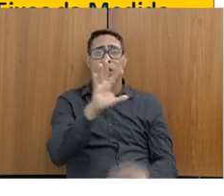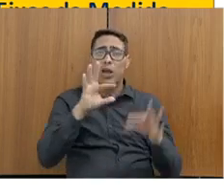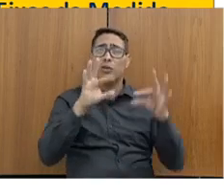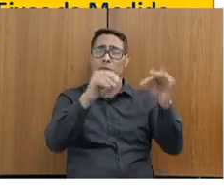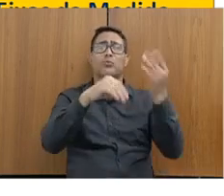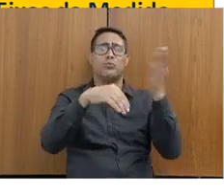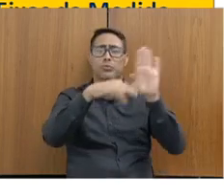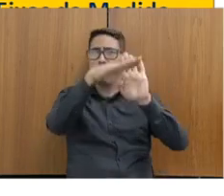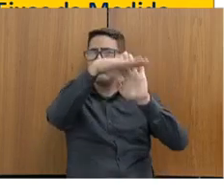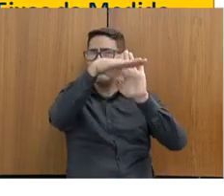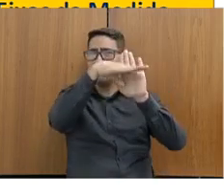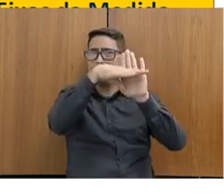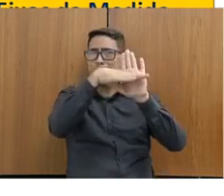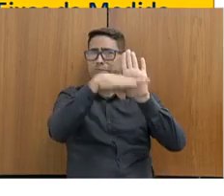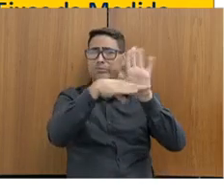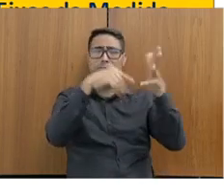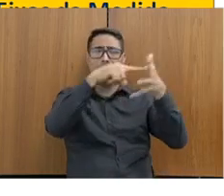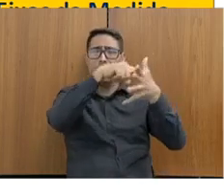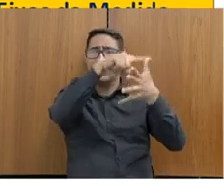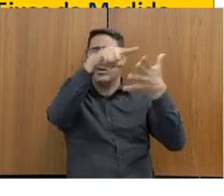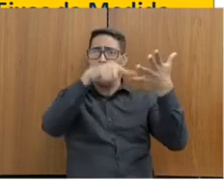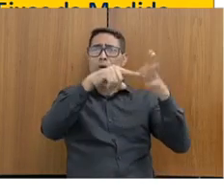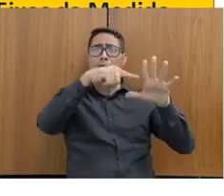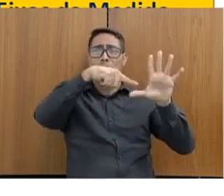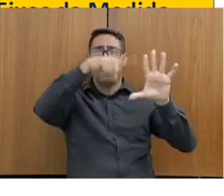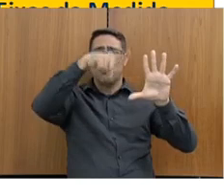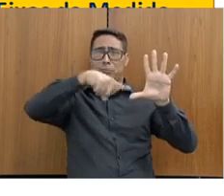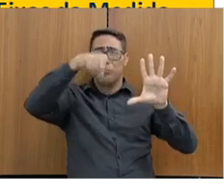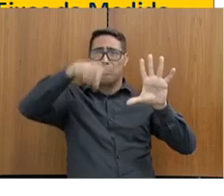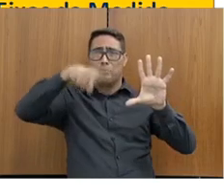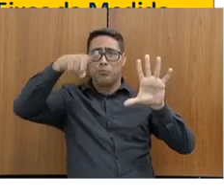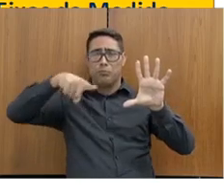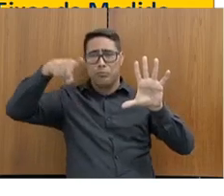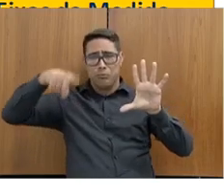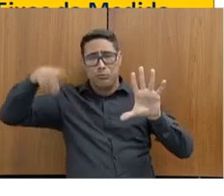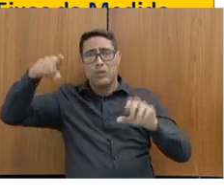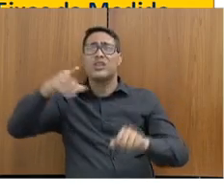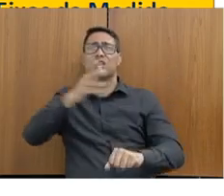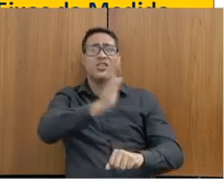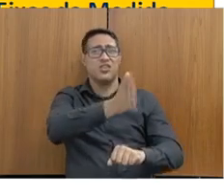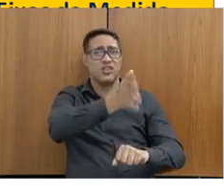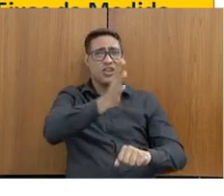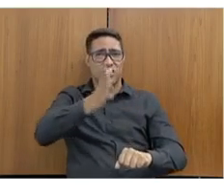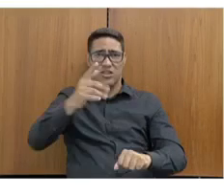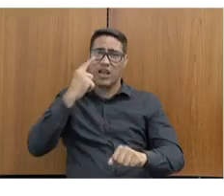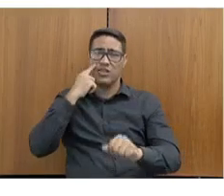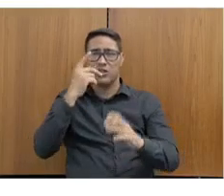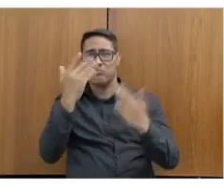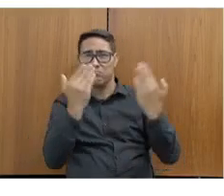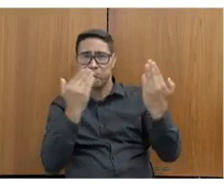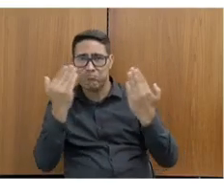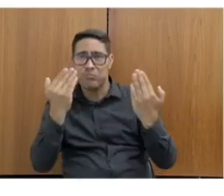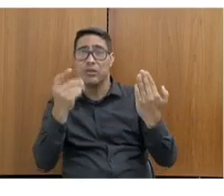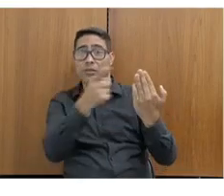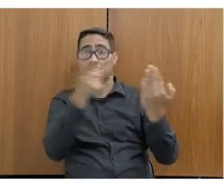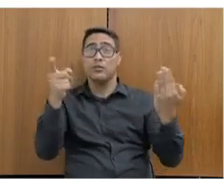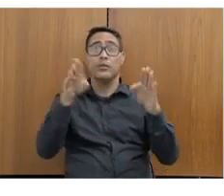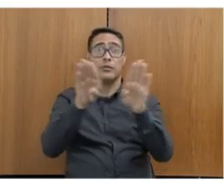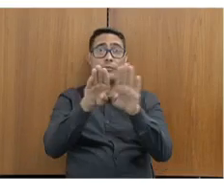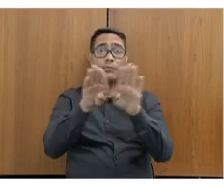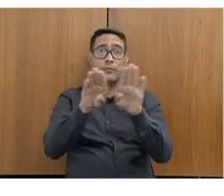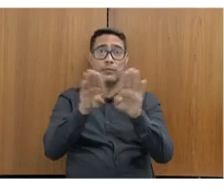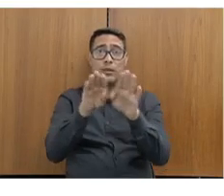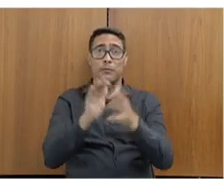índices, então é um índice fantástico em termos de comparação de níveis nacionais. Nas unidades